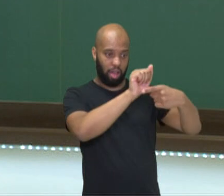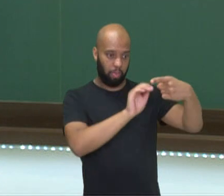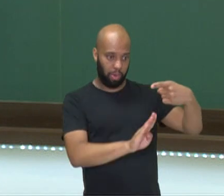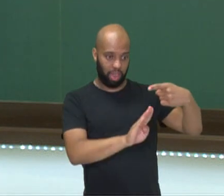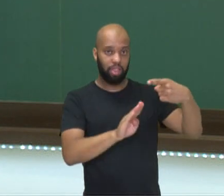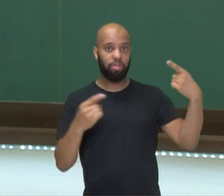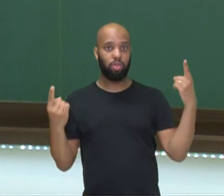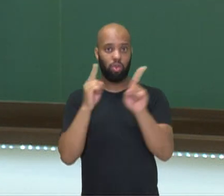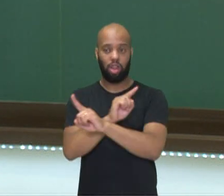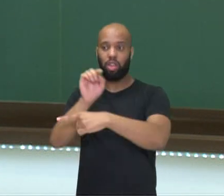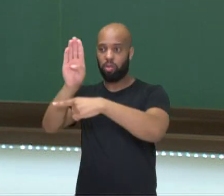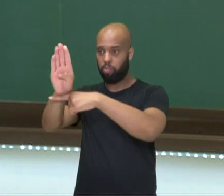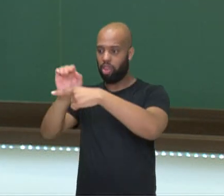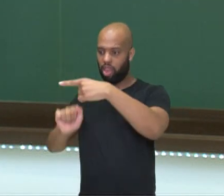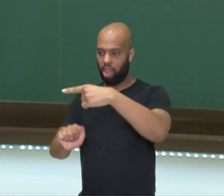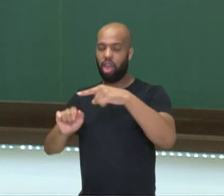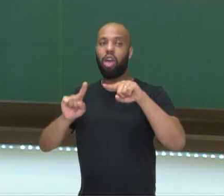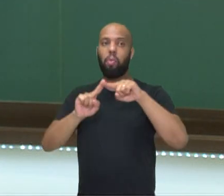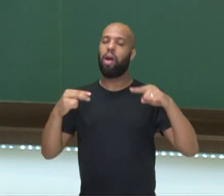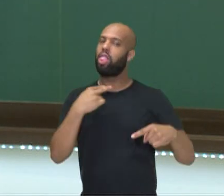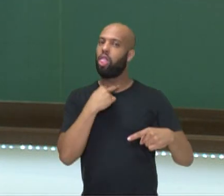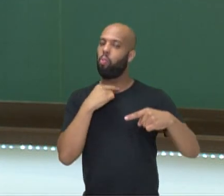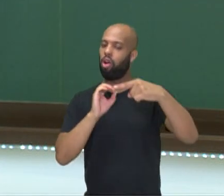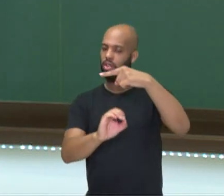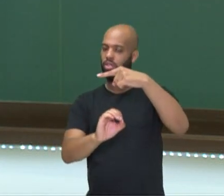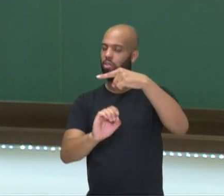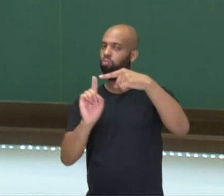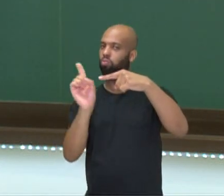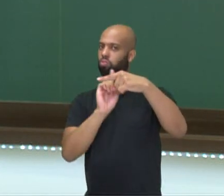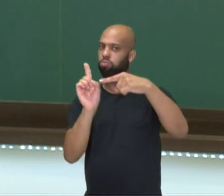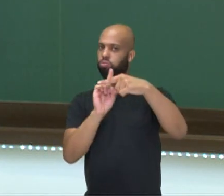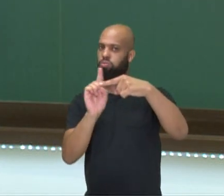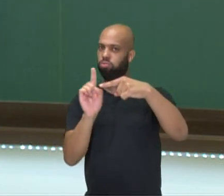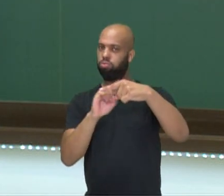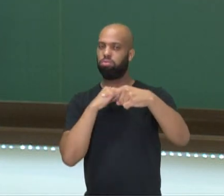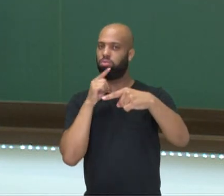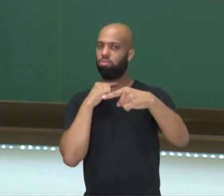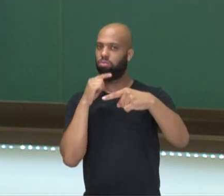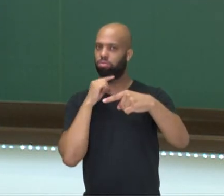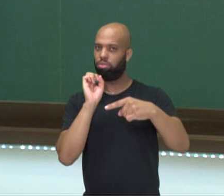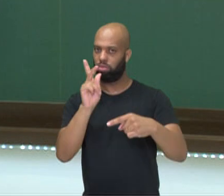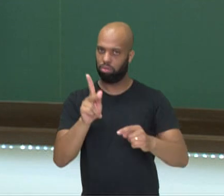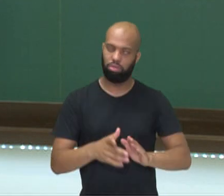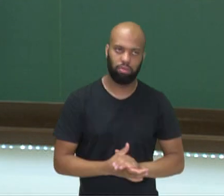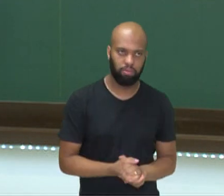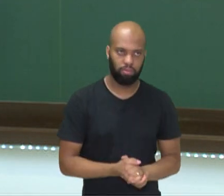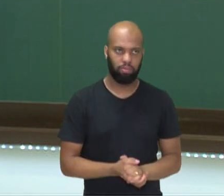Desde que o A não seja 0, né? Porque eu teria um 0 no denominador e isso não é possível. Beleza?